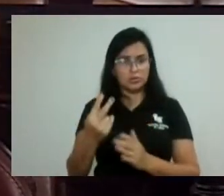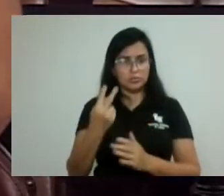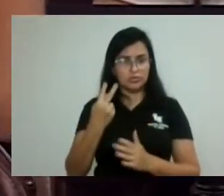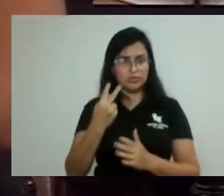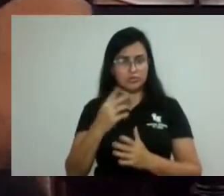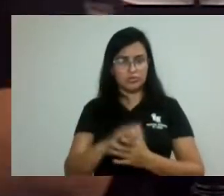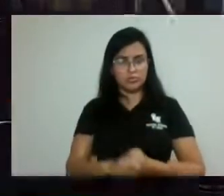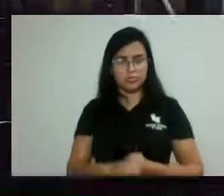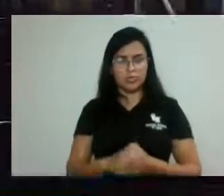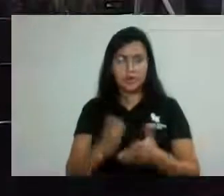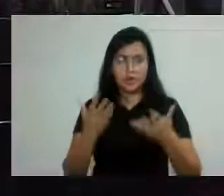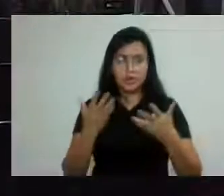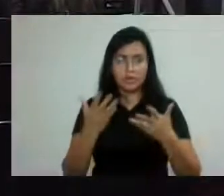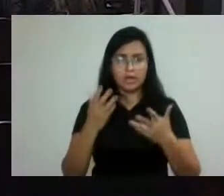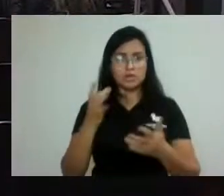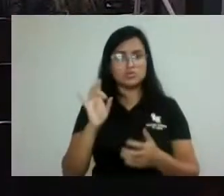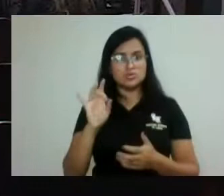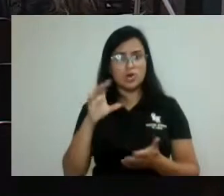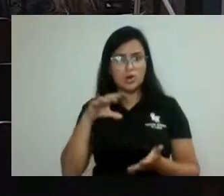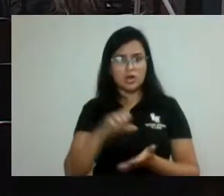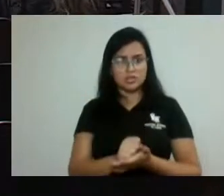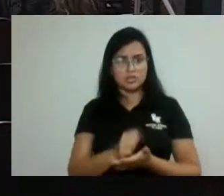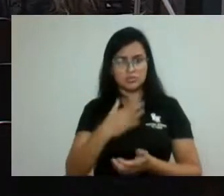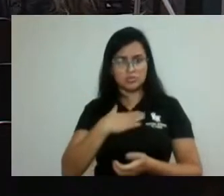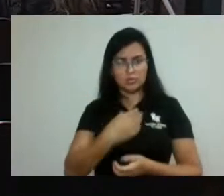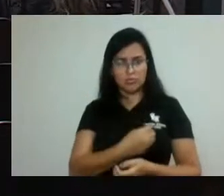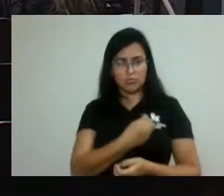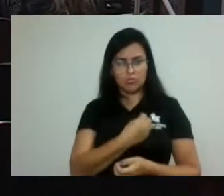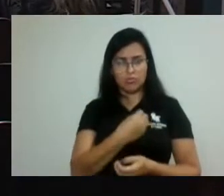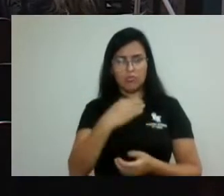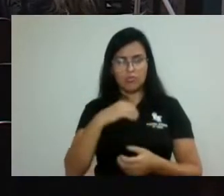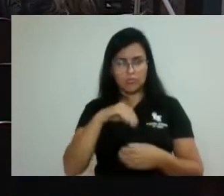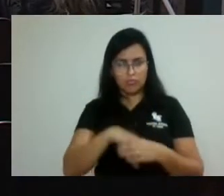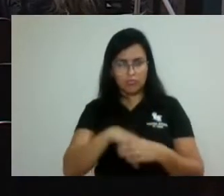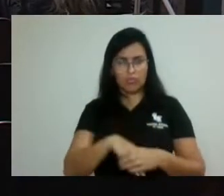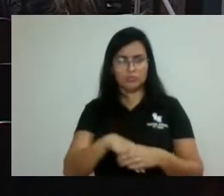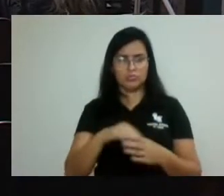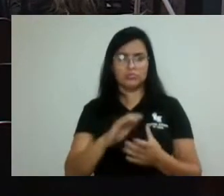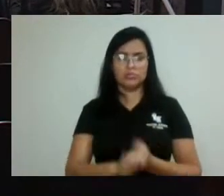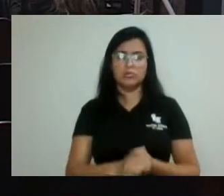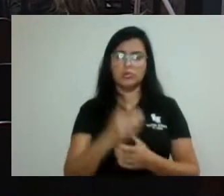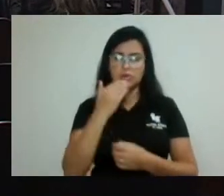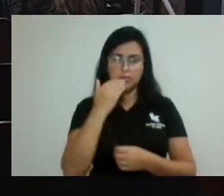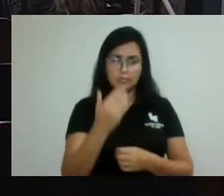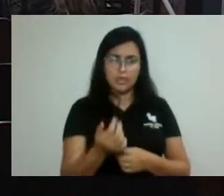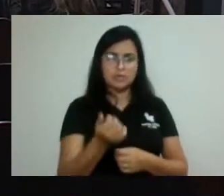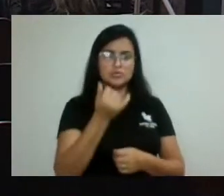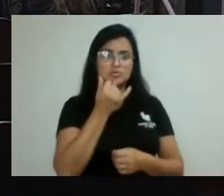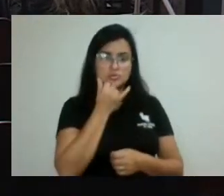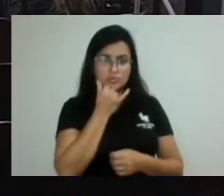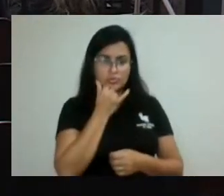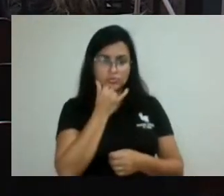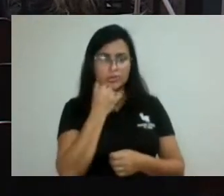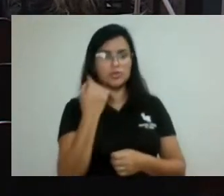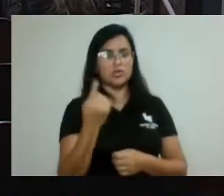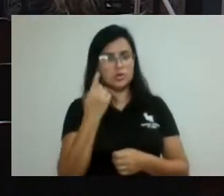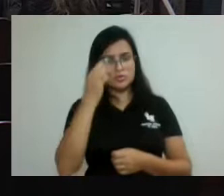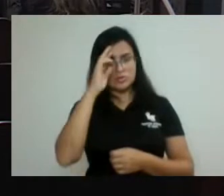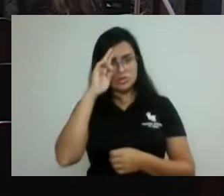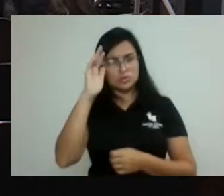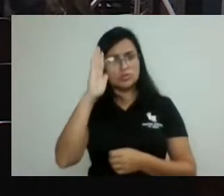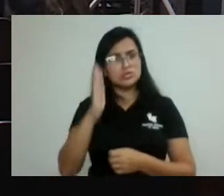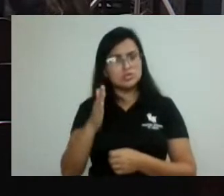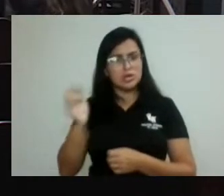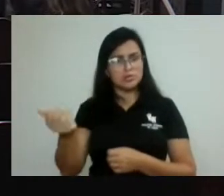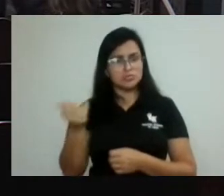registro do voto. Peço desculpas à vossa excelência, mas a nossa diretora também já me avisou. Pela ordem, vereadora Cido Oliveira.